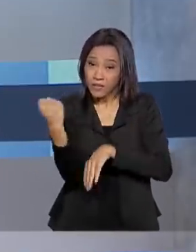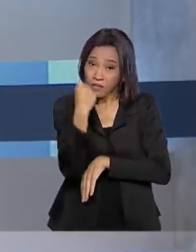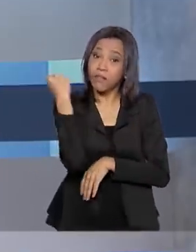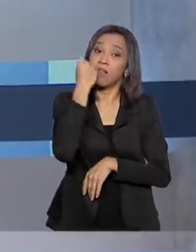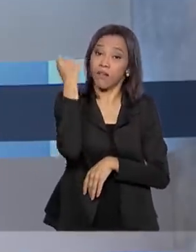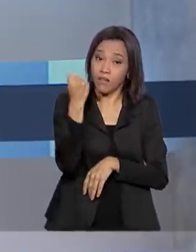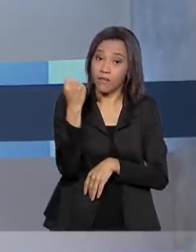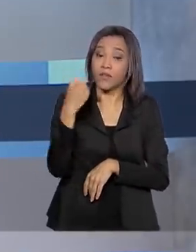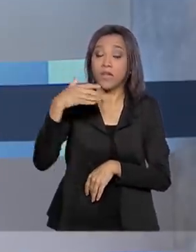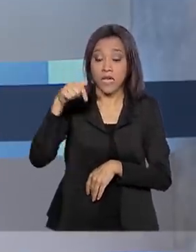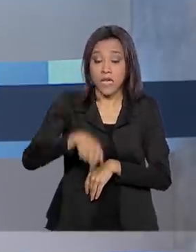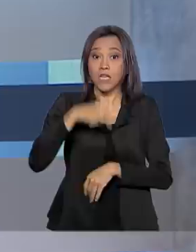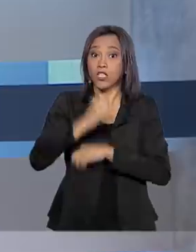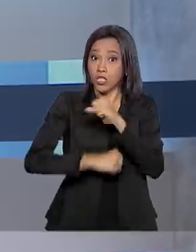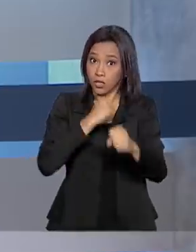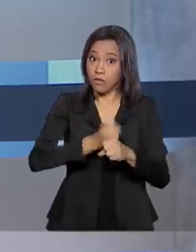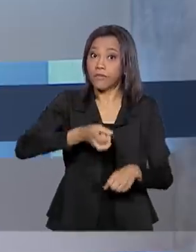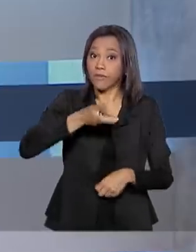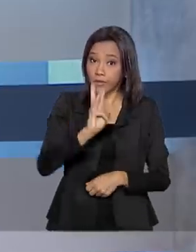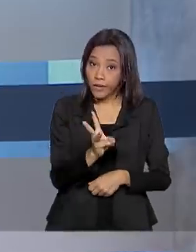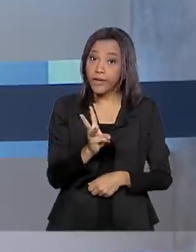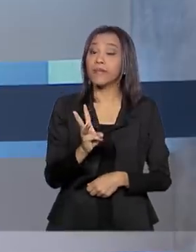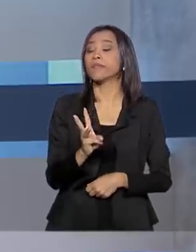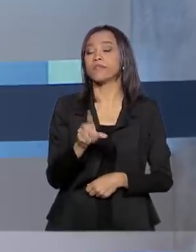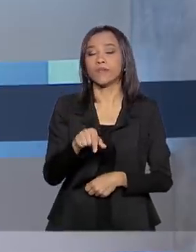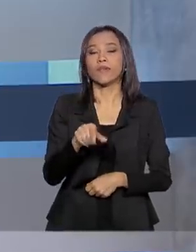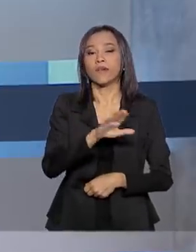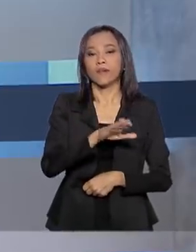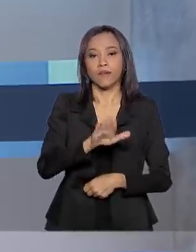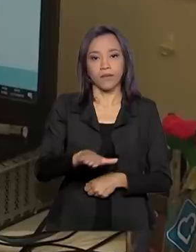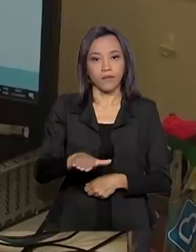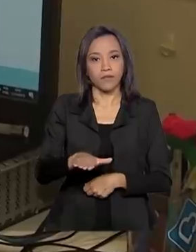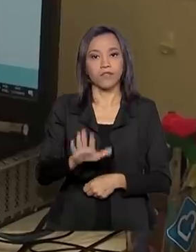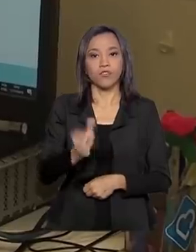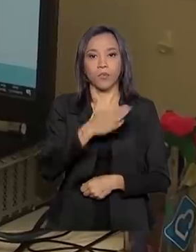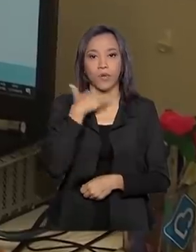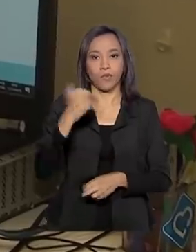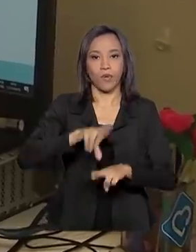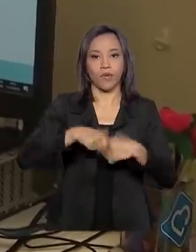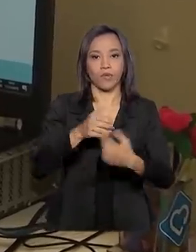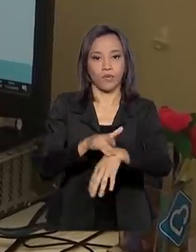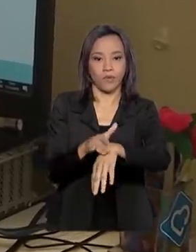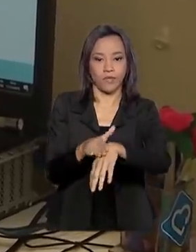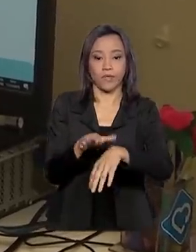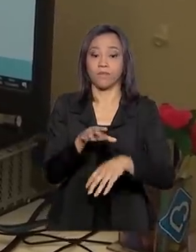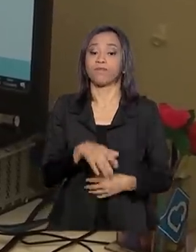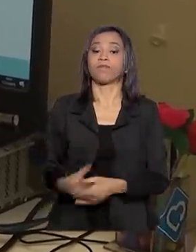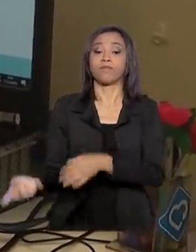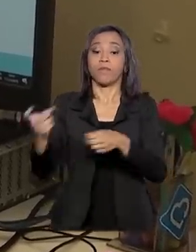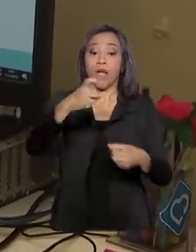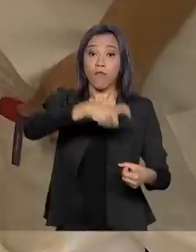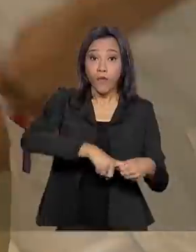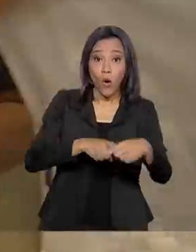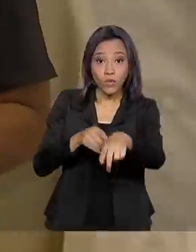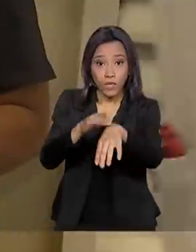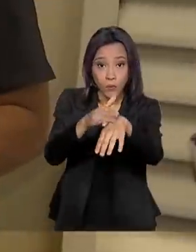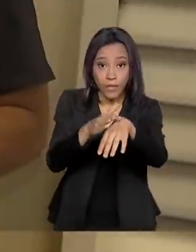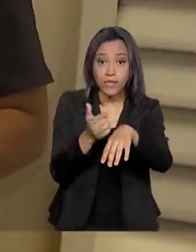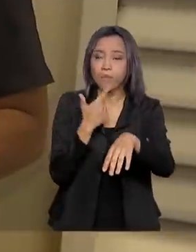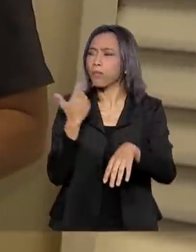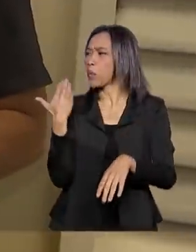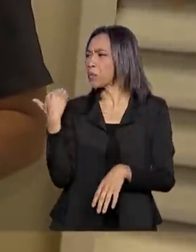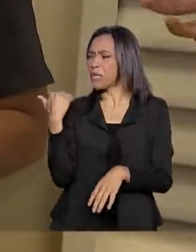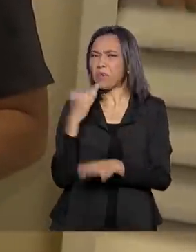Este ano, três crianças já morreram por causa do sarampo. O retorno do sarampo, doença considerada até pouco